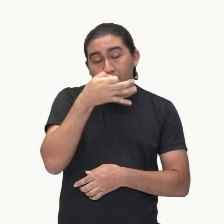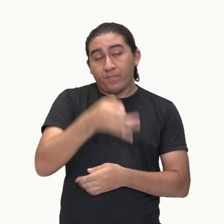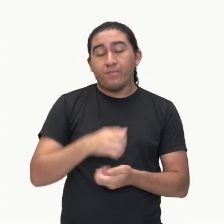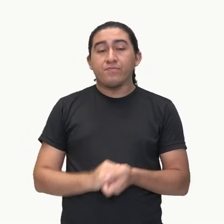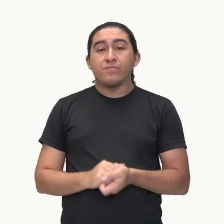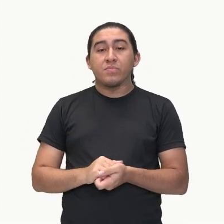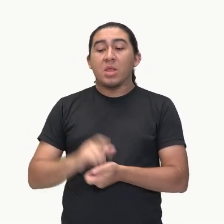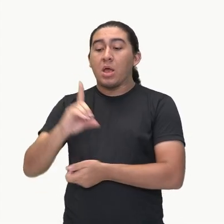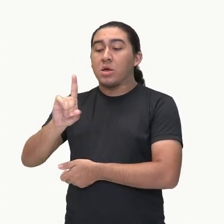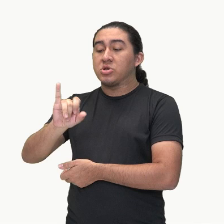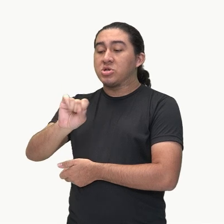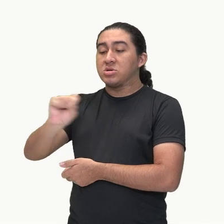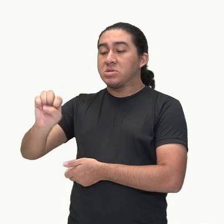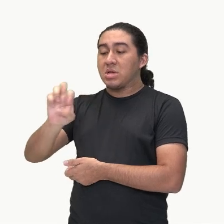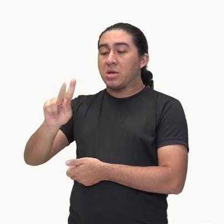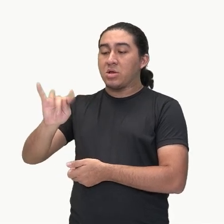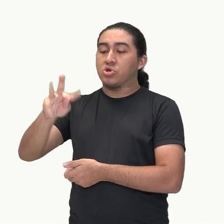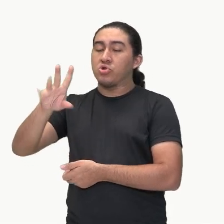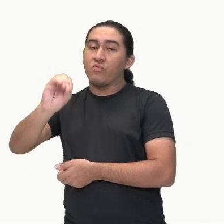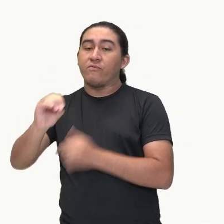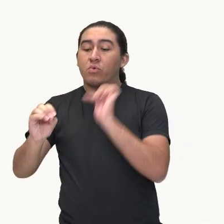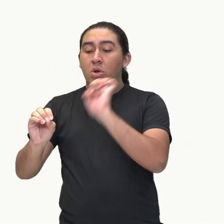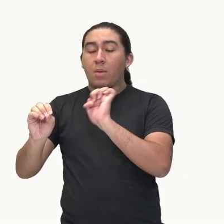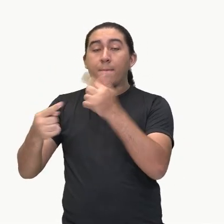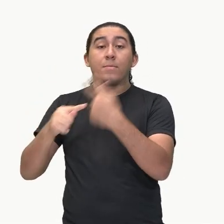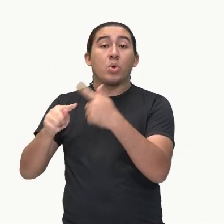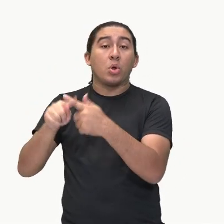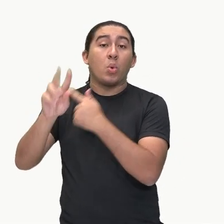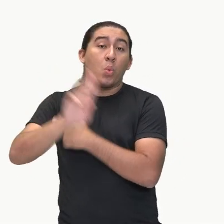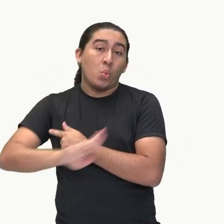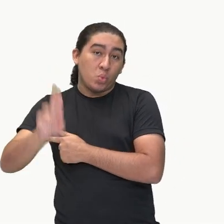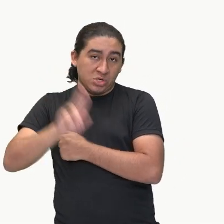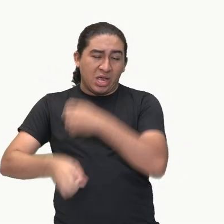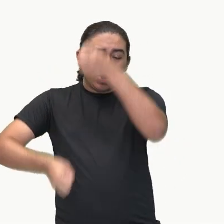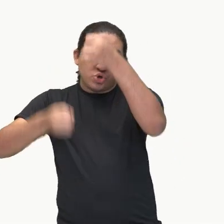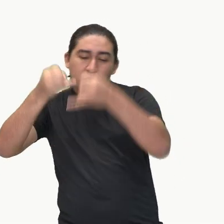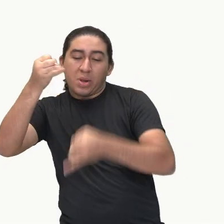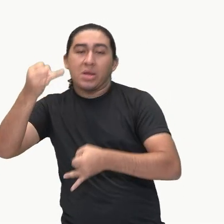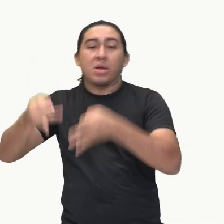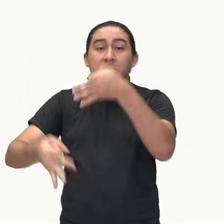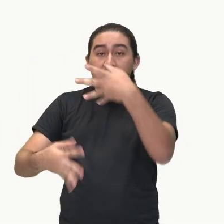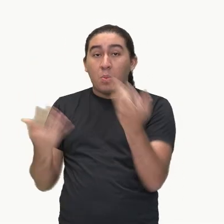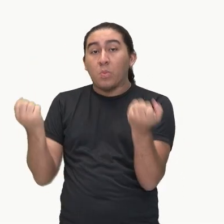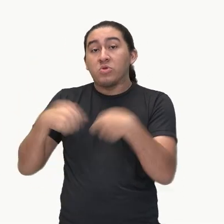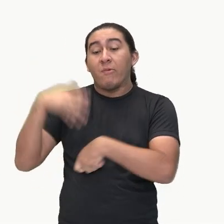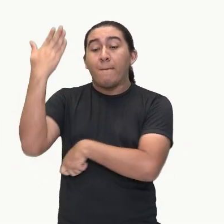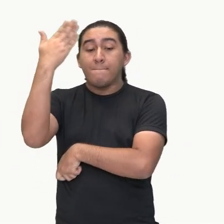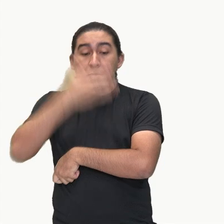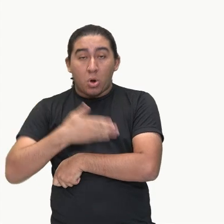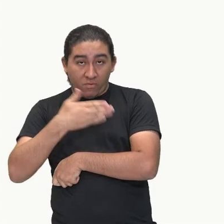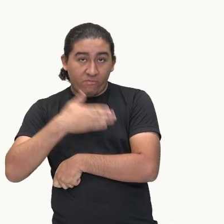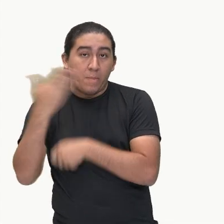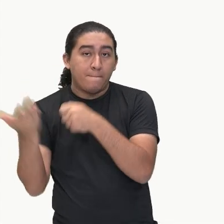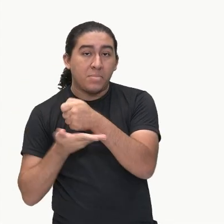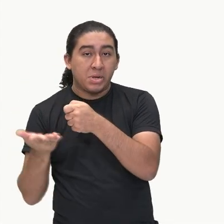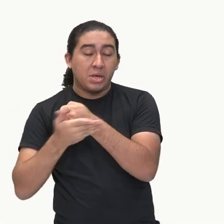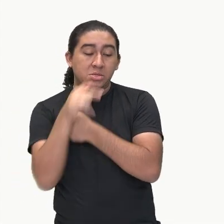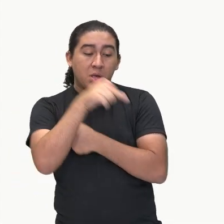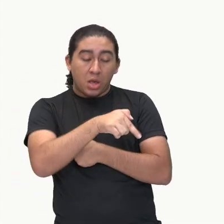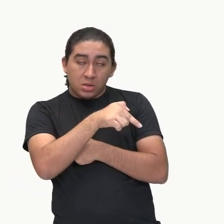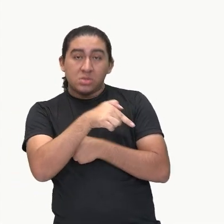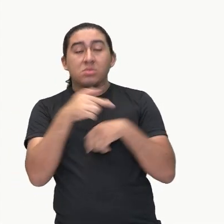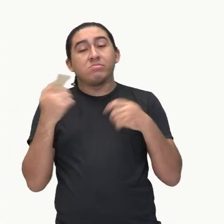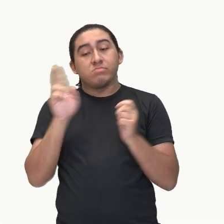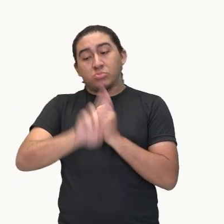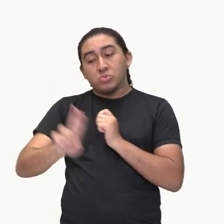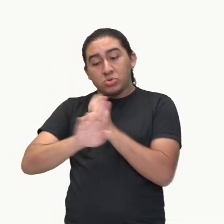dissertativo porque se utiliza de explicações para justificar. Para essas explicações,